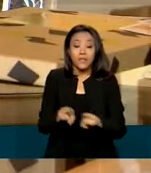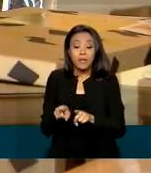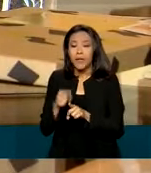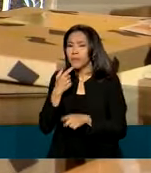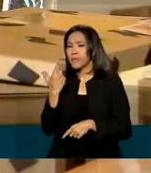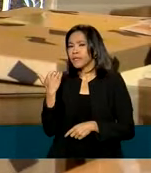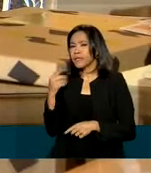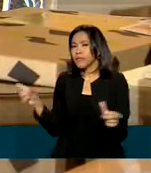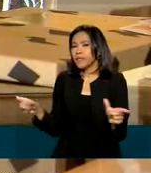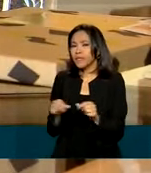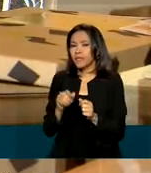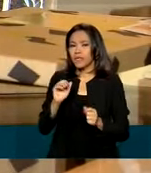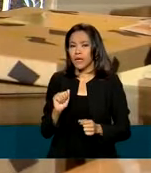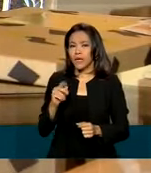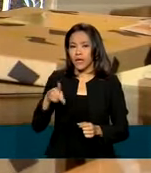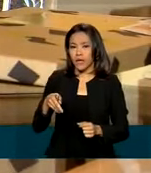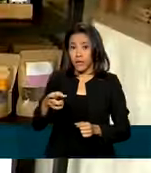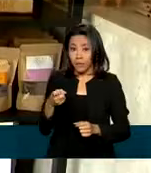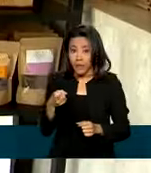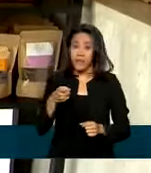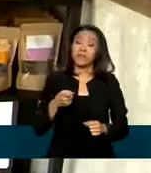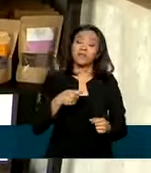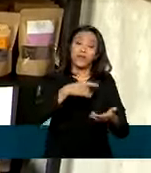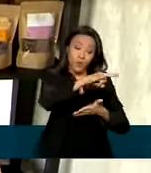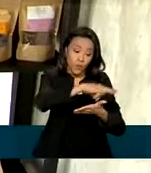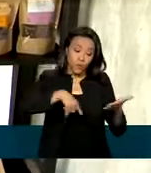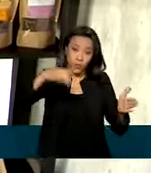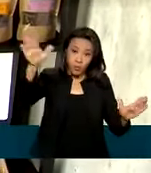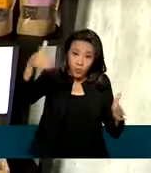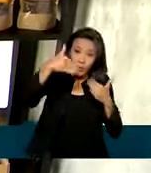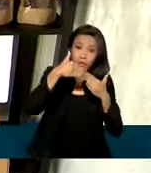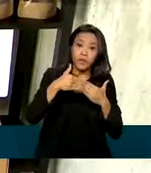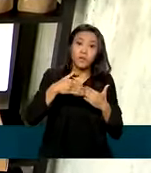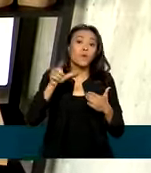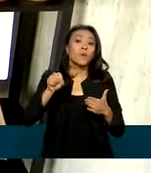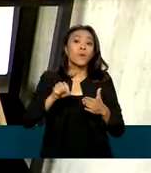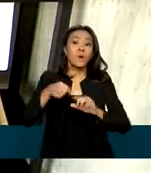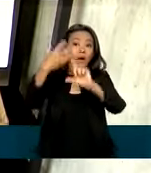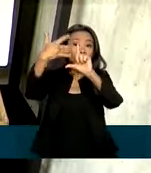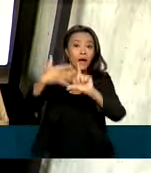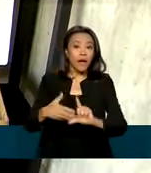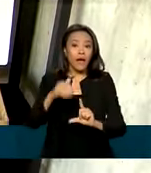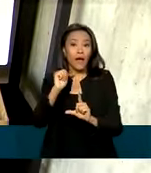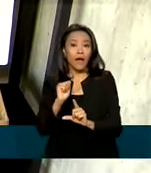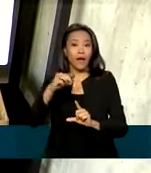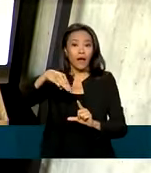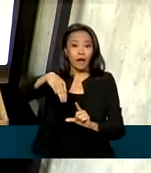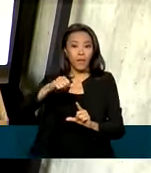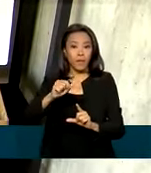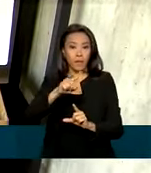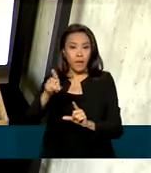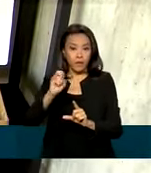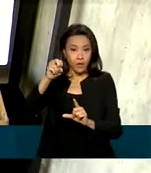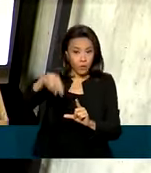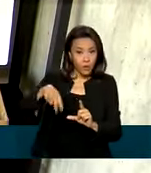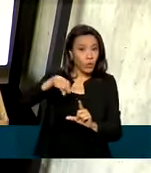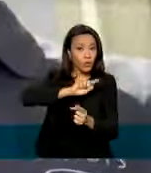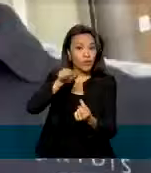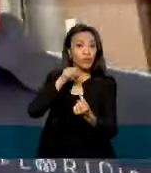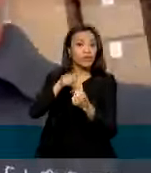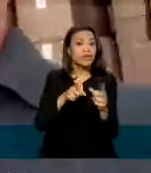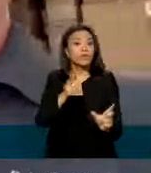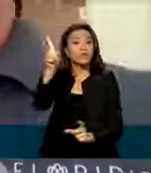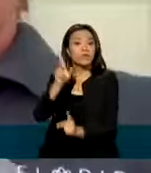recentemente um acordo com a americana Amazon, que prevê ações para ajudar empresas brasileiras a exportarem para os Estados Unidos.